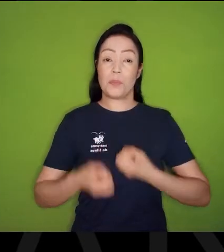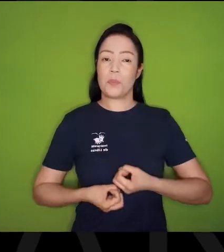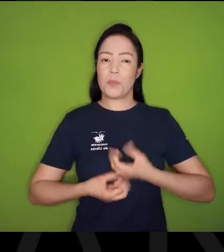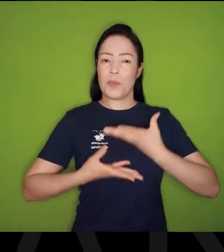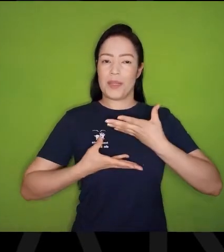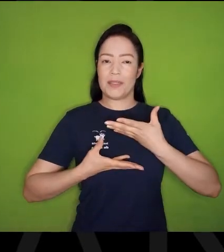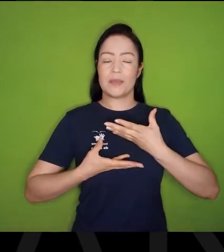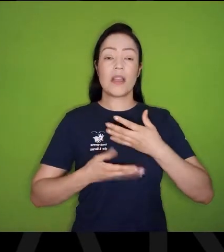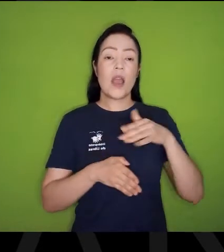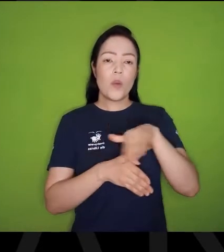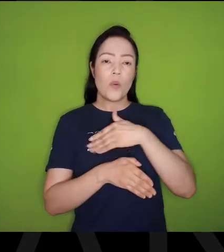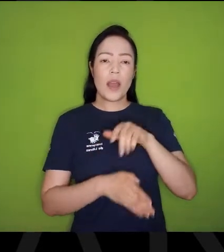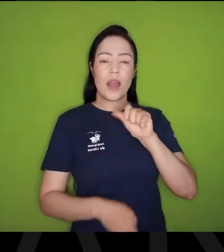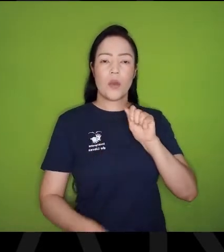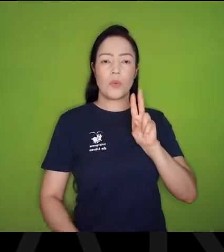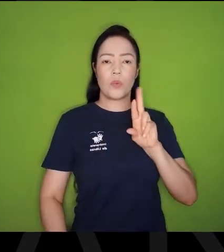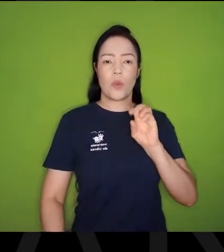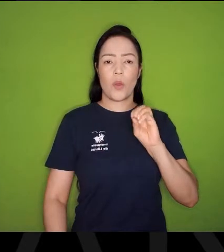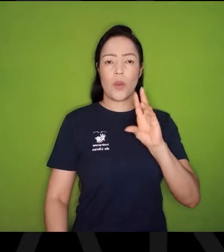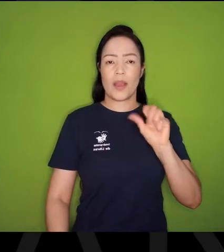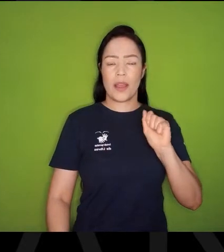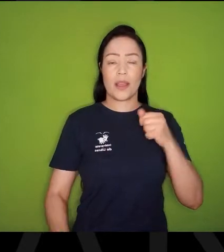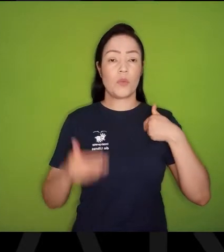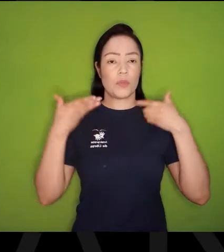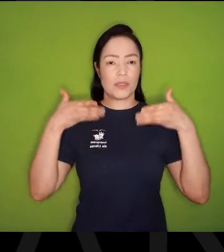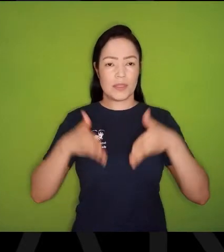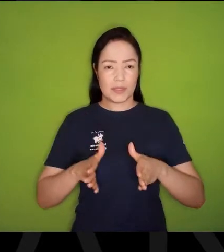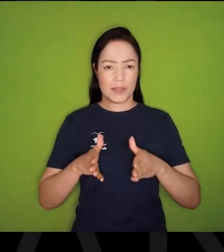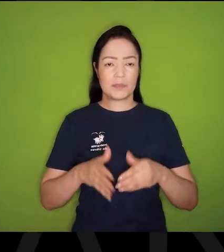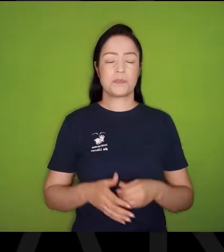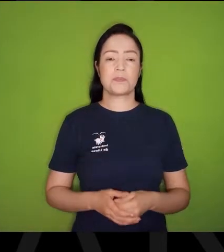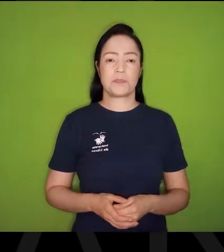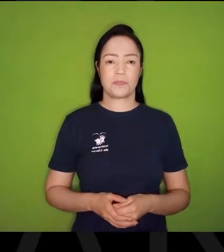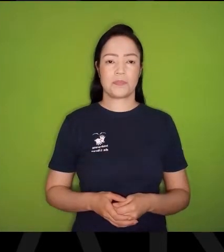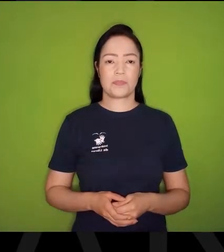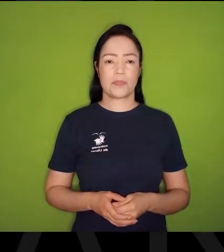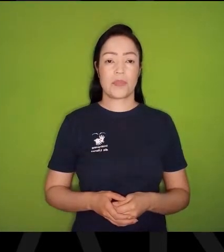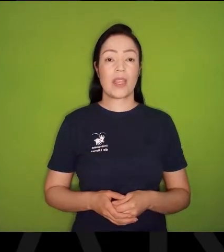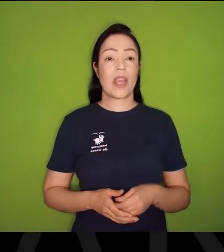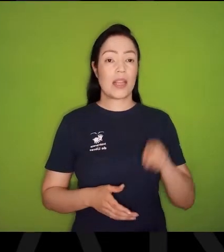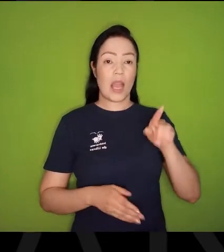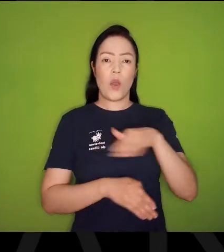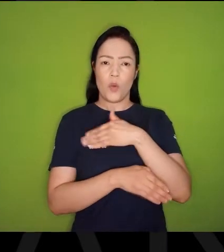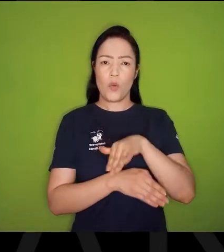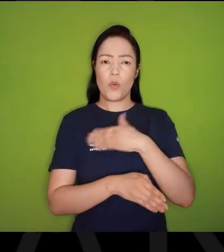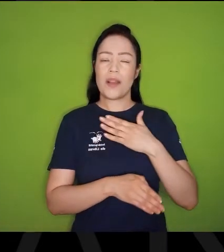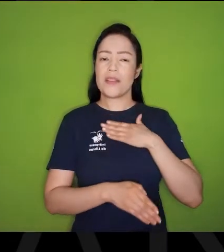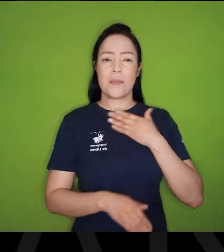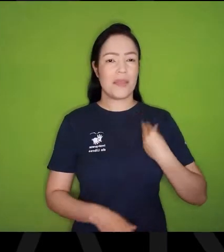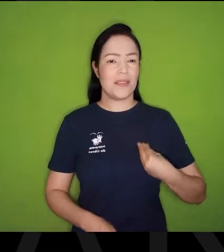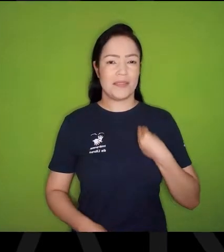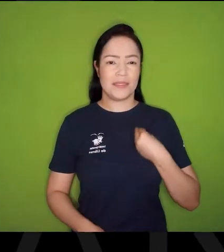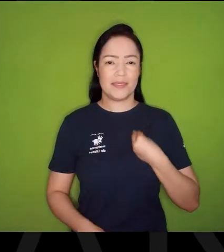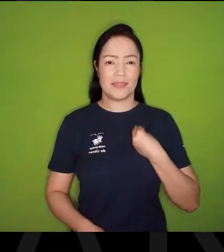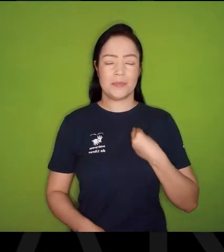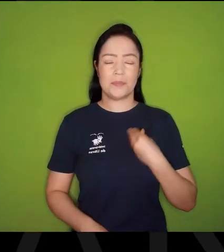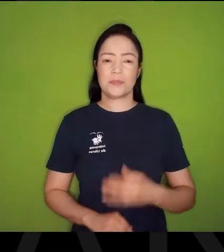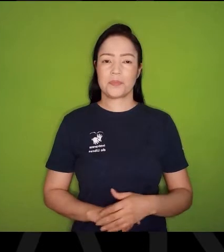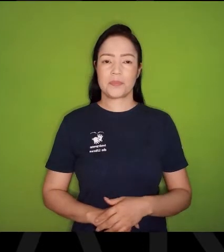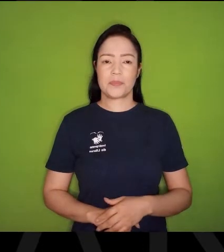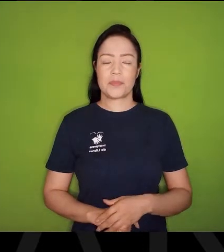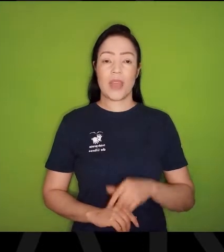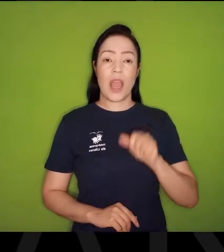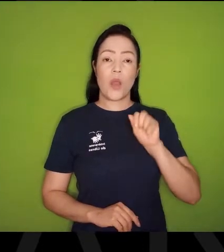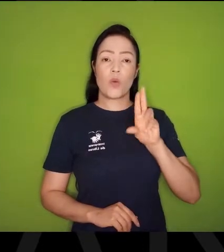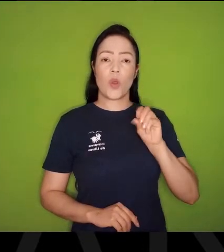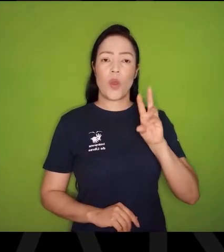Na rua Aurora eu nasci, Na aurora de minha vida, E numa